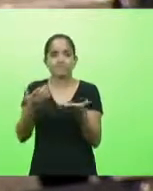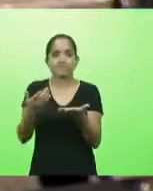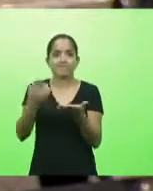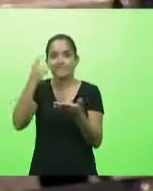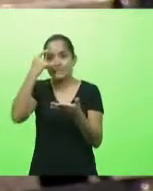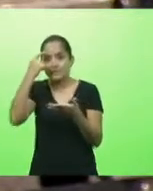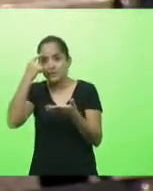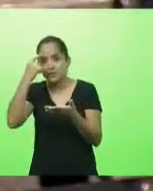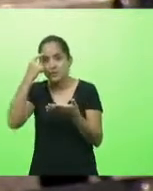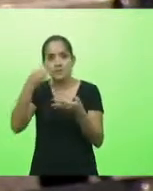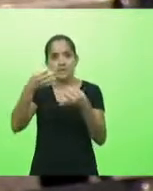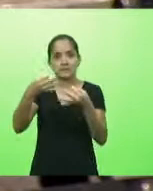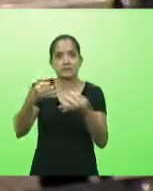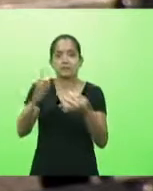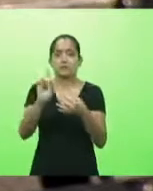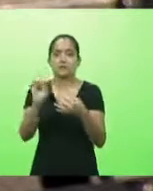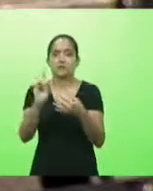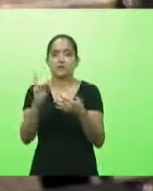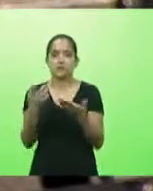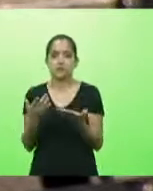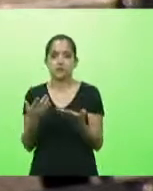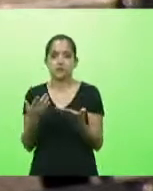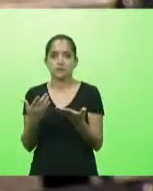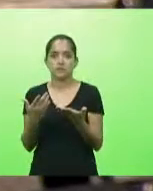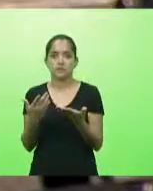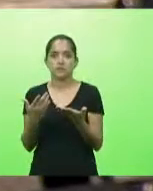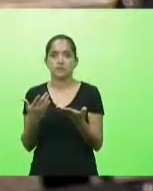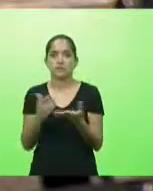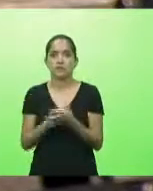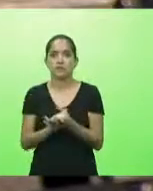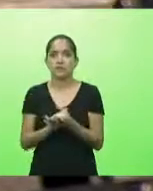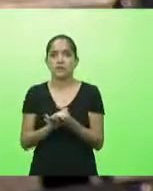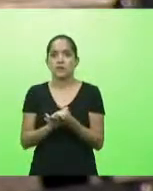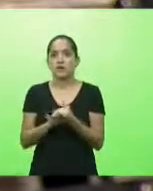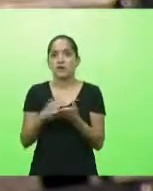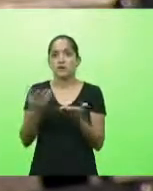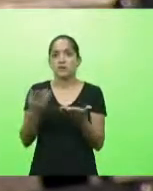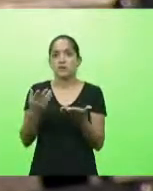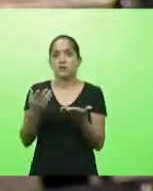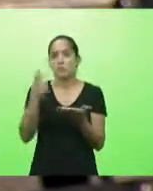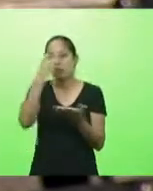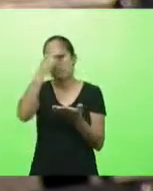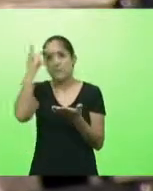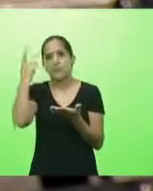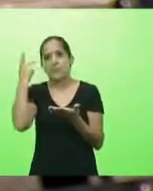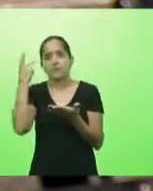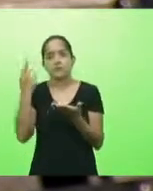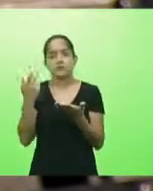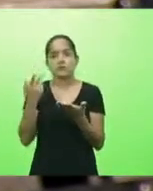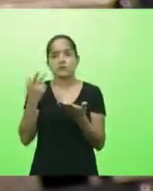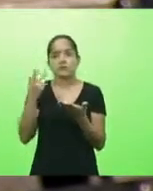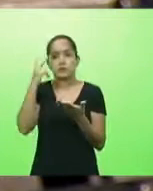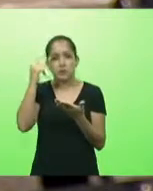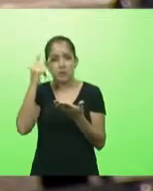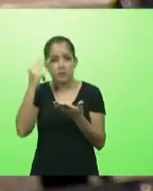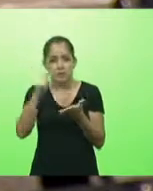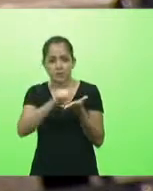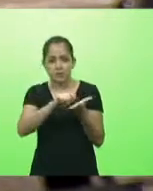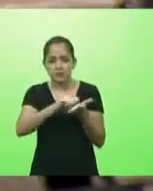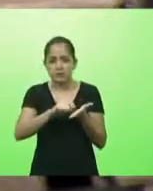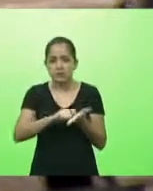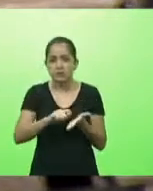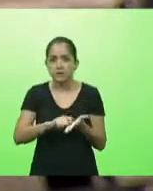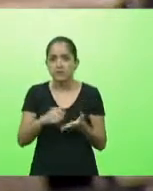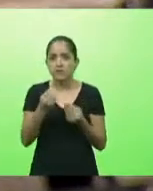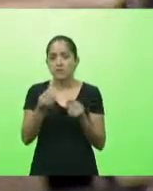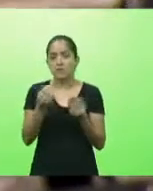impensadas como essa impensadas uma pessoa não pode estar normal para escrever uma besteira desse tamanho no